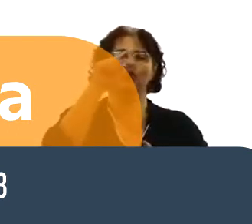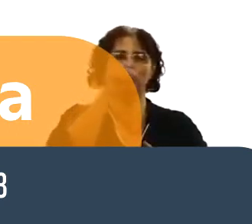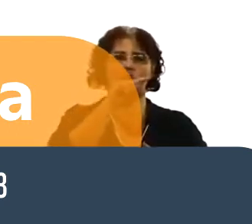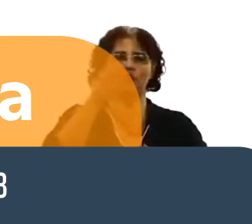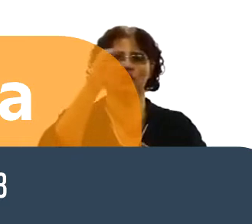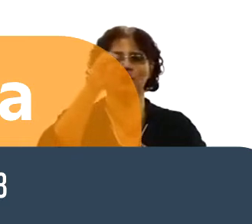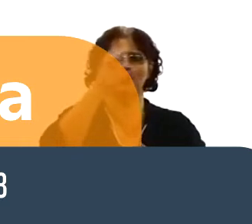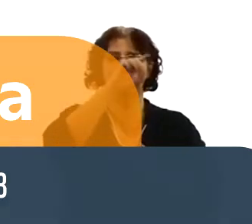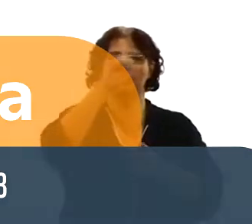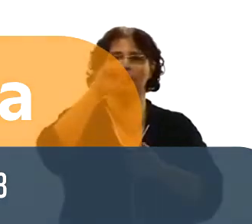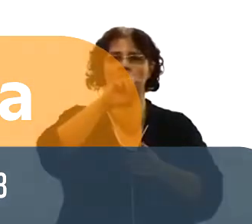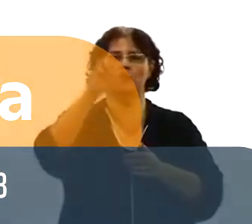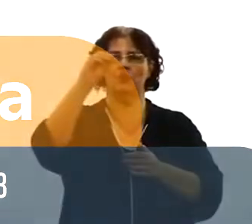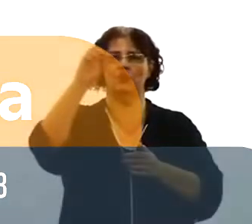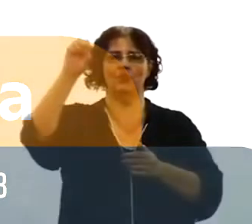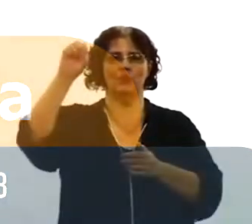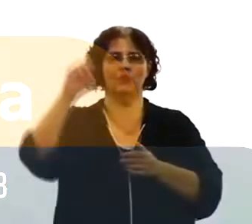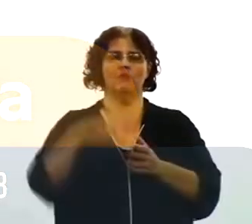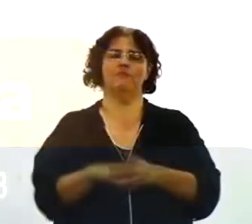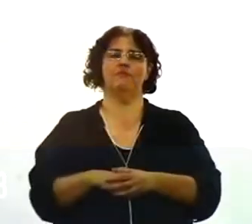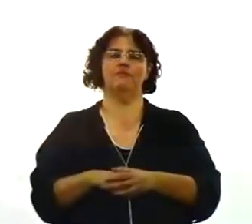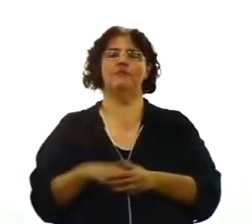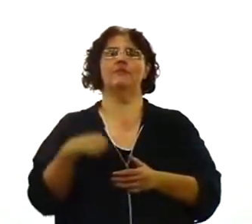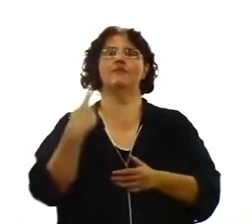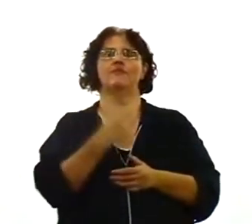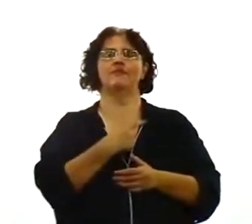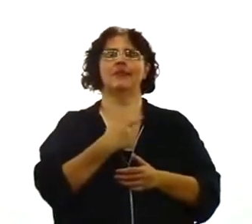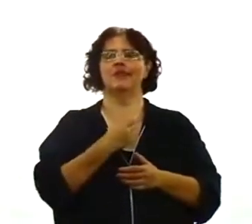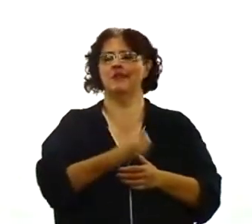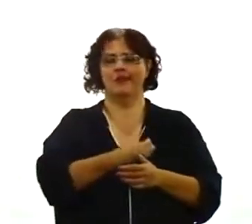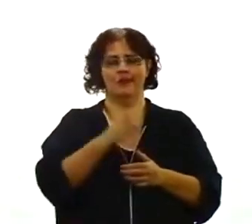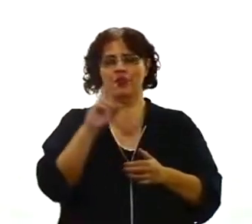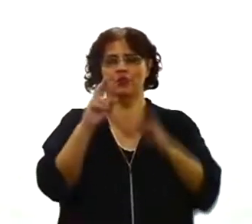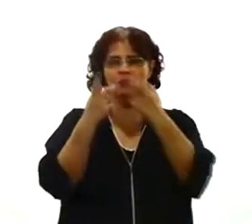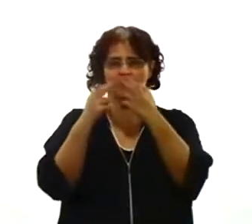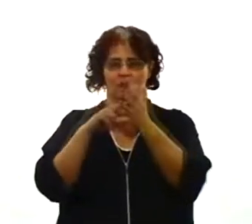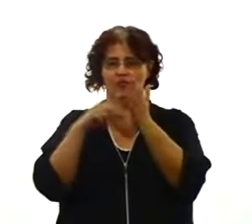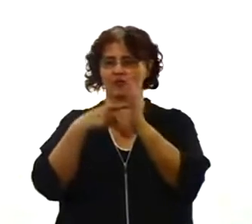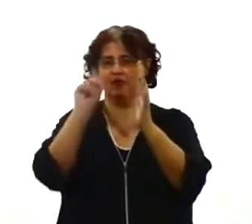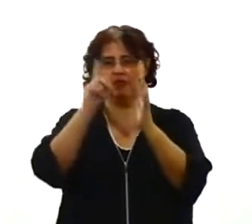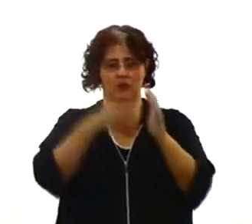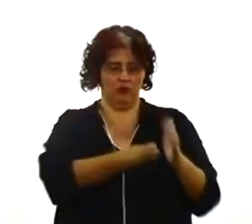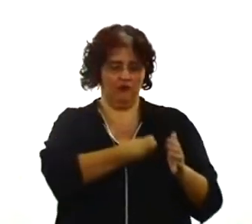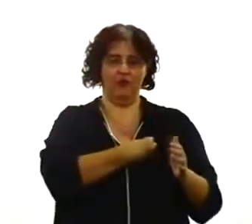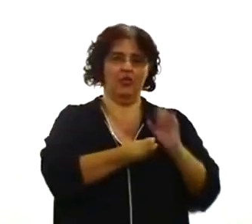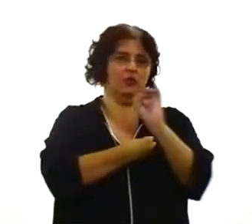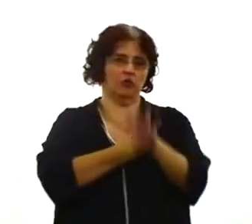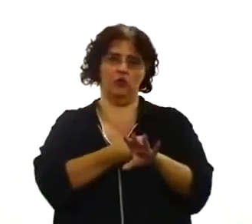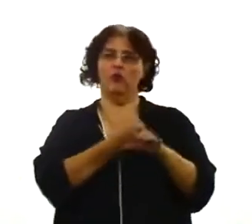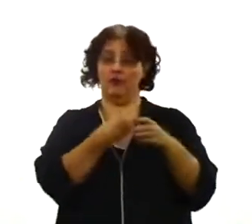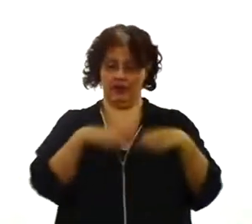ressurgir de um túmulo. Viver. E depois de alguns anos morrer de novo. Porque essa é a vida natural.